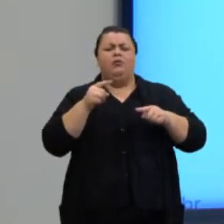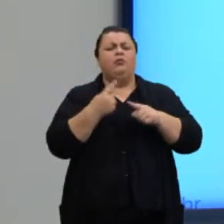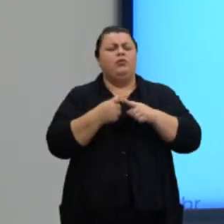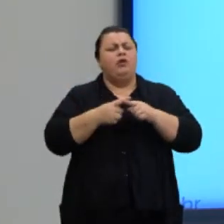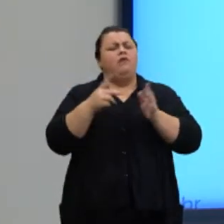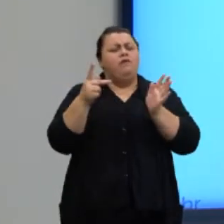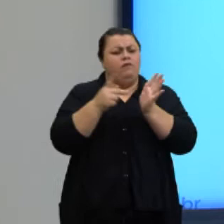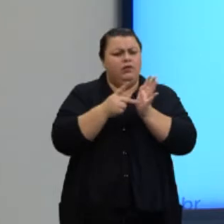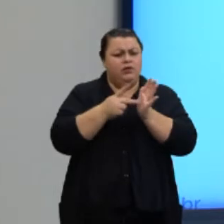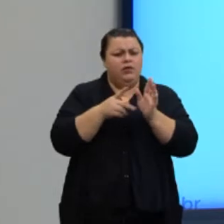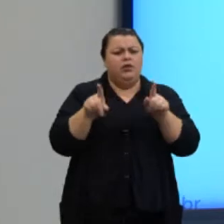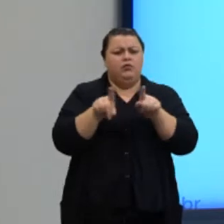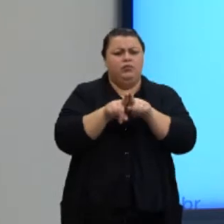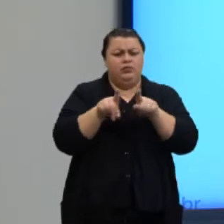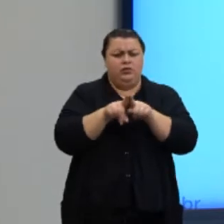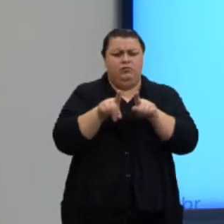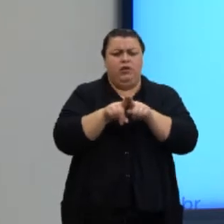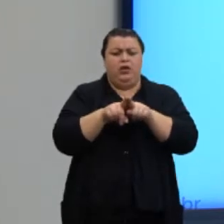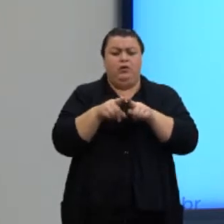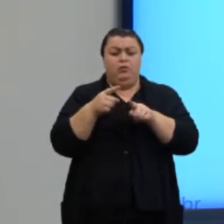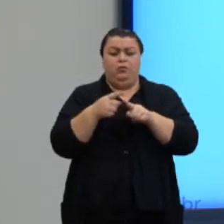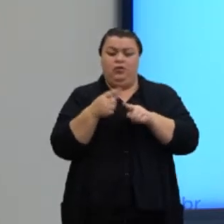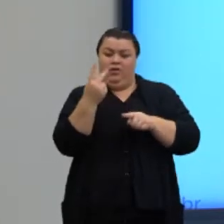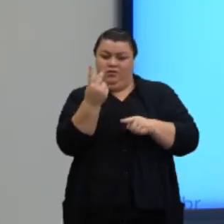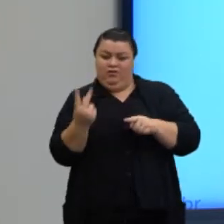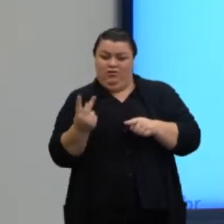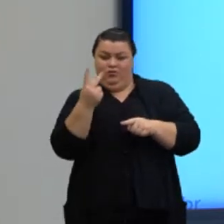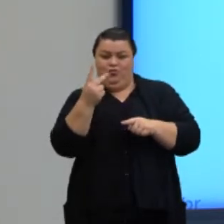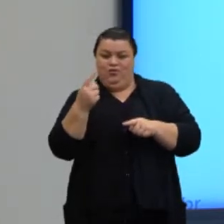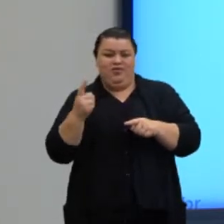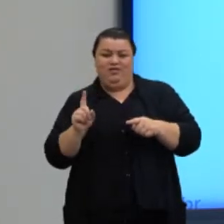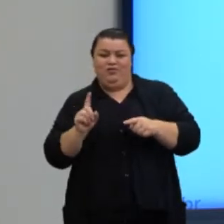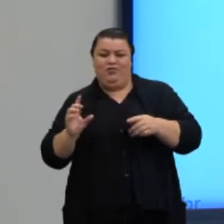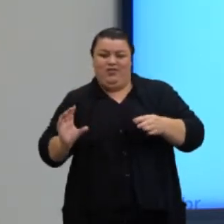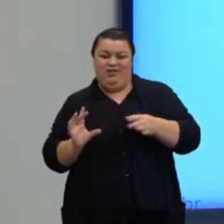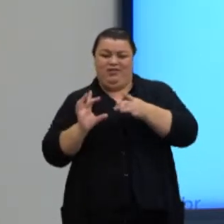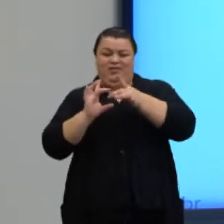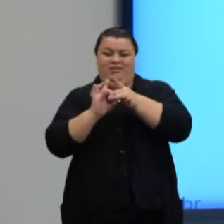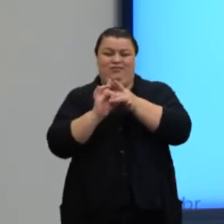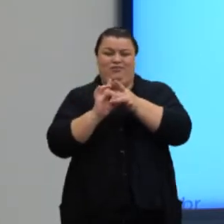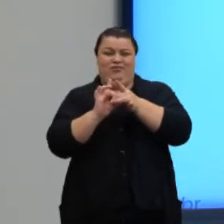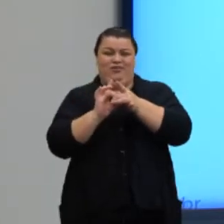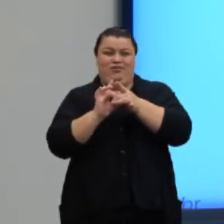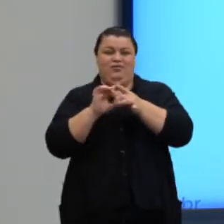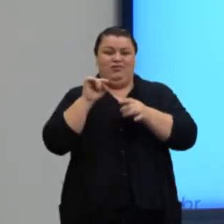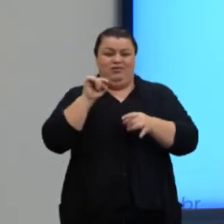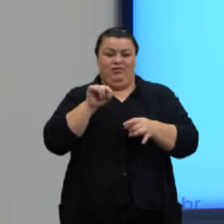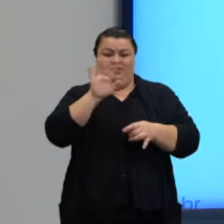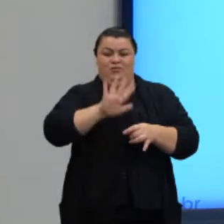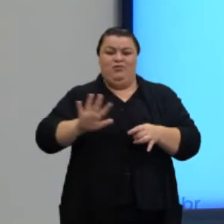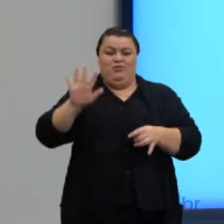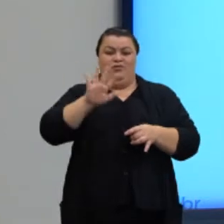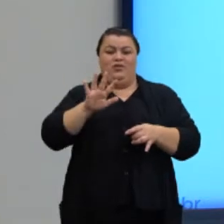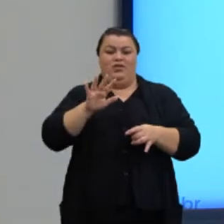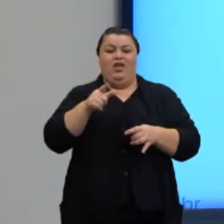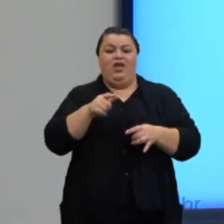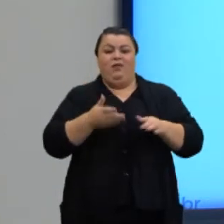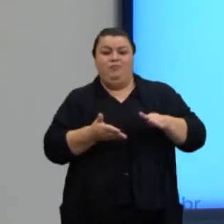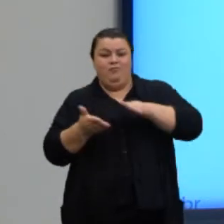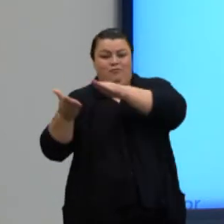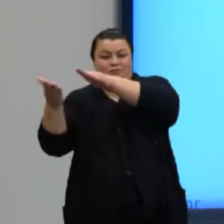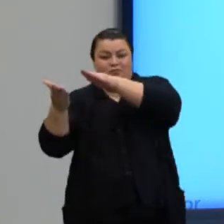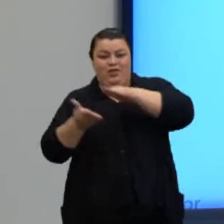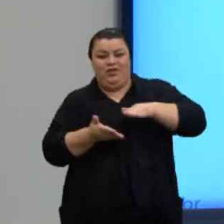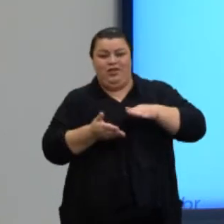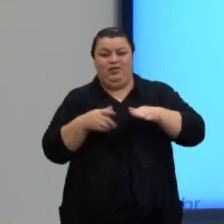retas reversas, elas não se intersectam. Então, o plano que contém é paralelo. Certo? Porque se não